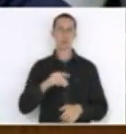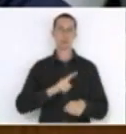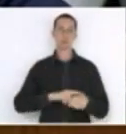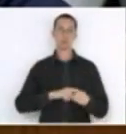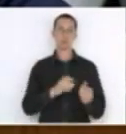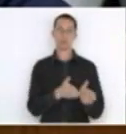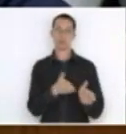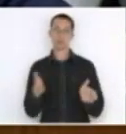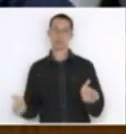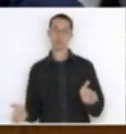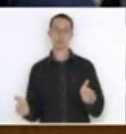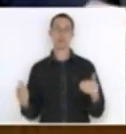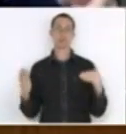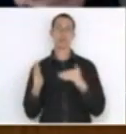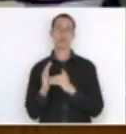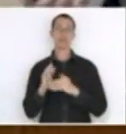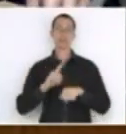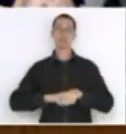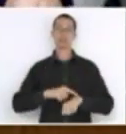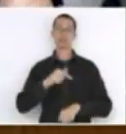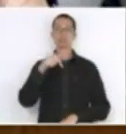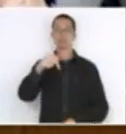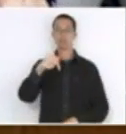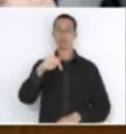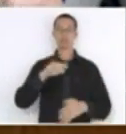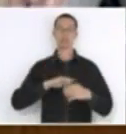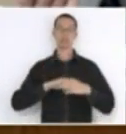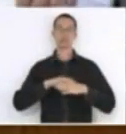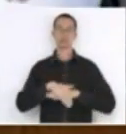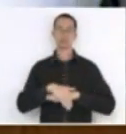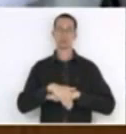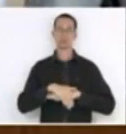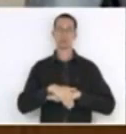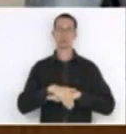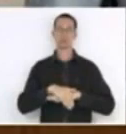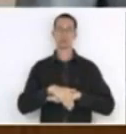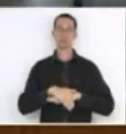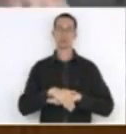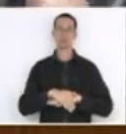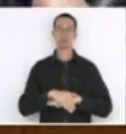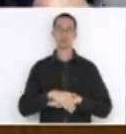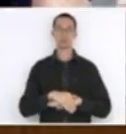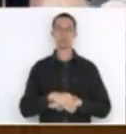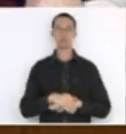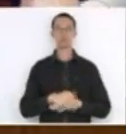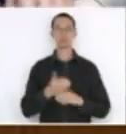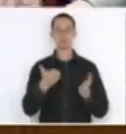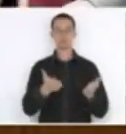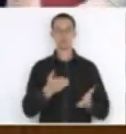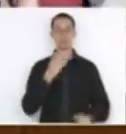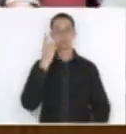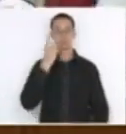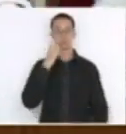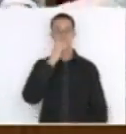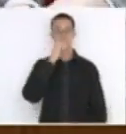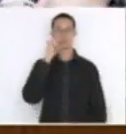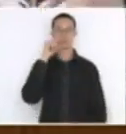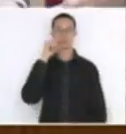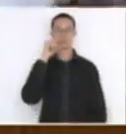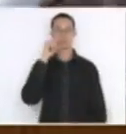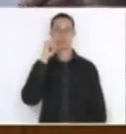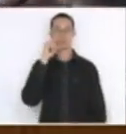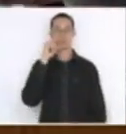hora até as 19 horas para continuar tratando estas matérias. Agora sim, deputado Dirceu Dresch, com a sua